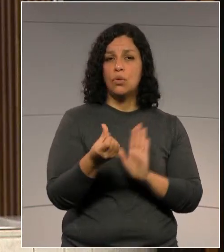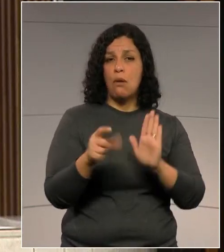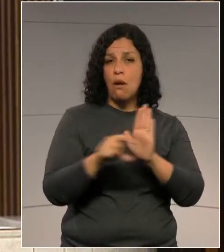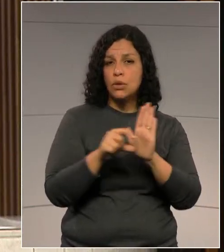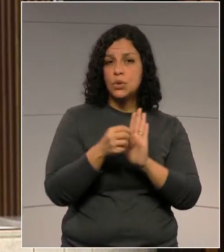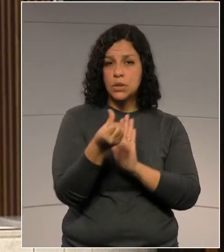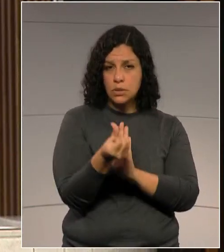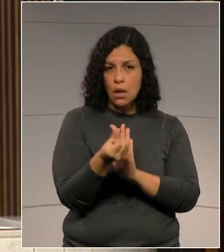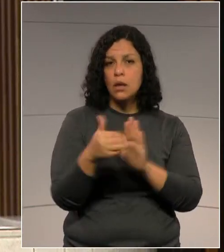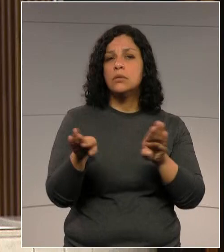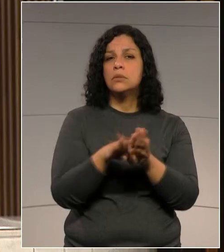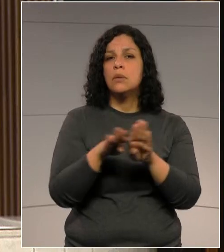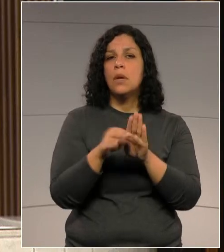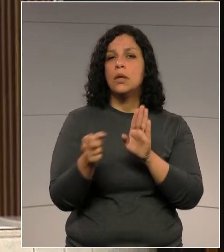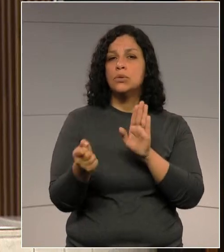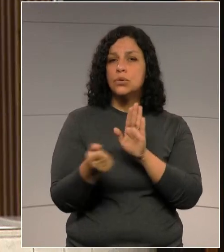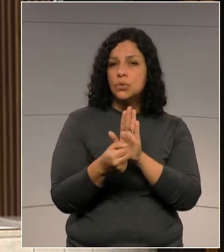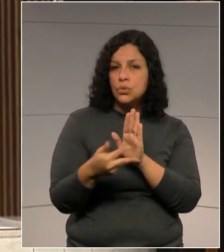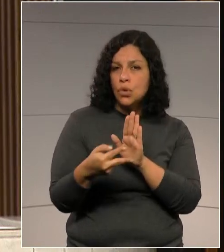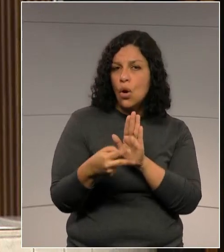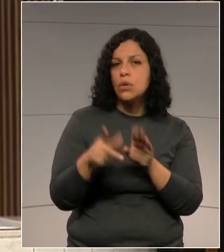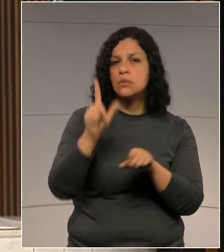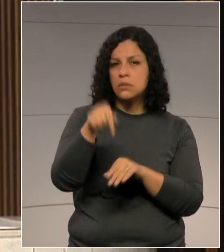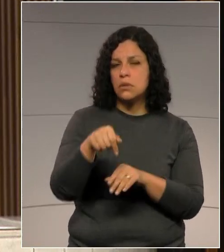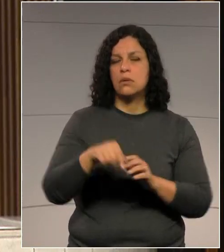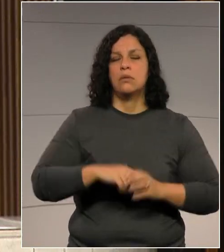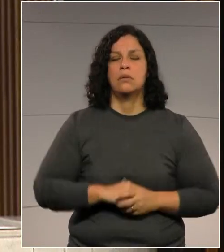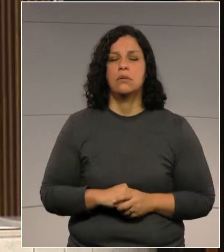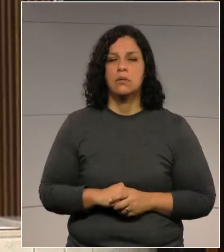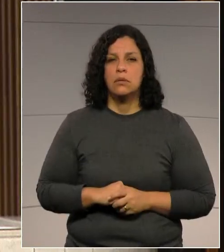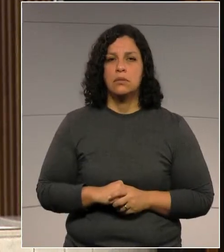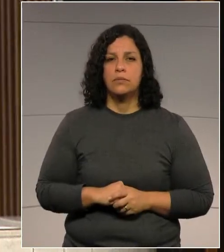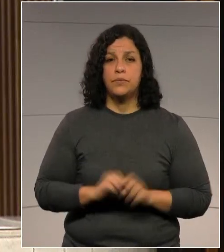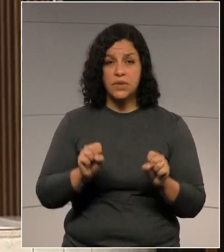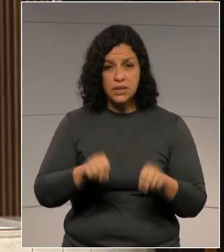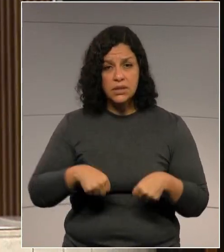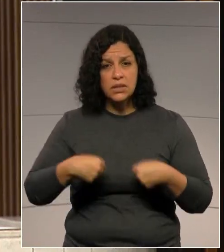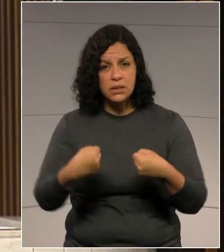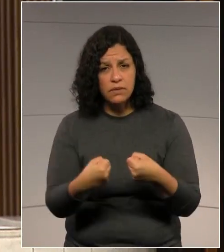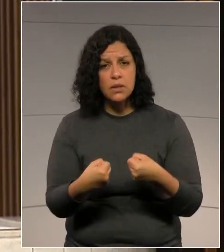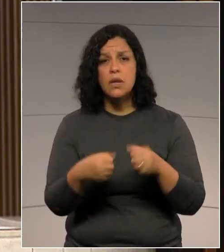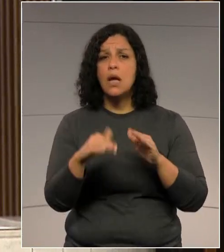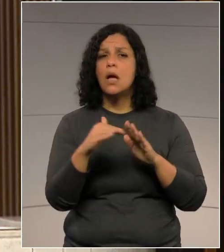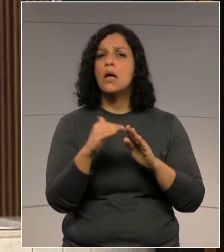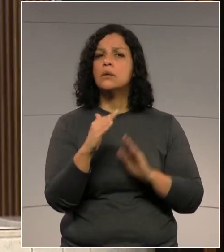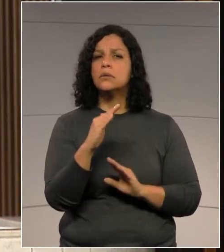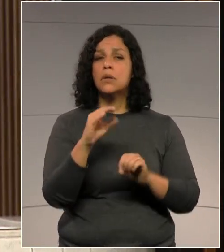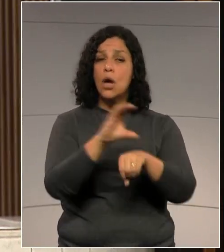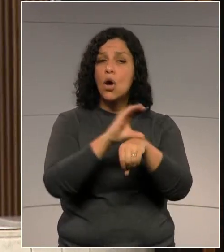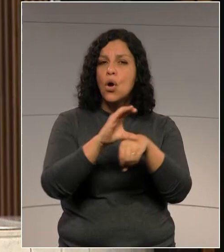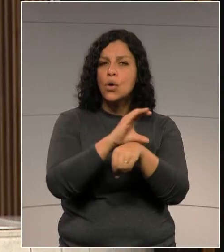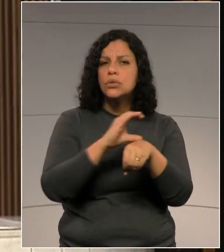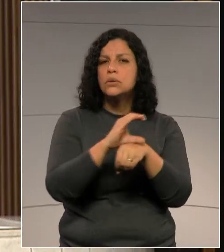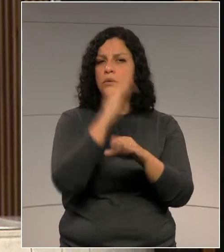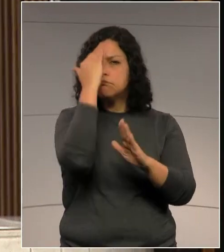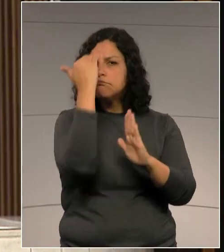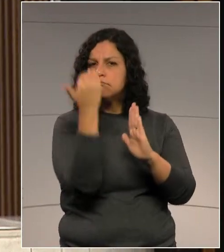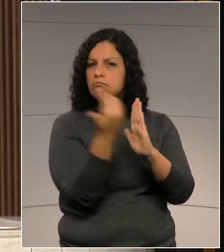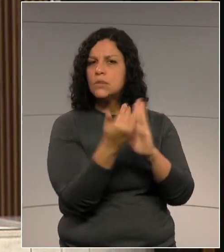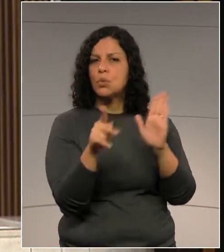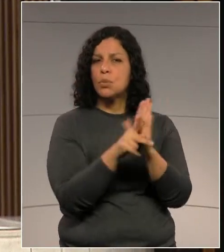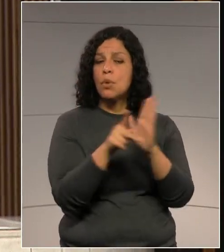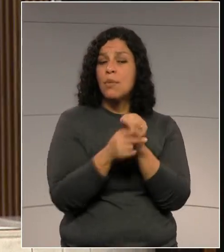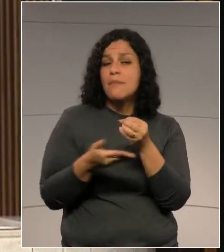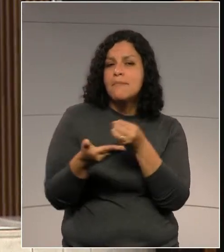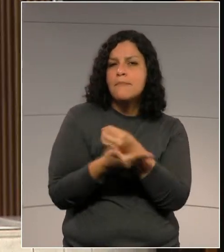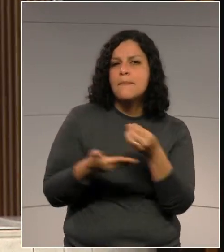e 12º, entre outras, é defender os princípios constitucionais e legais, base